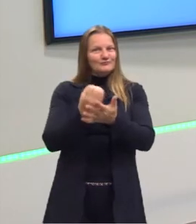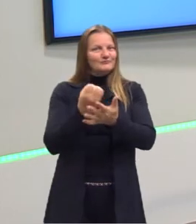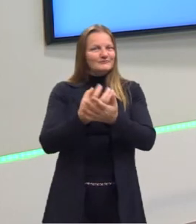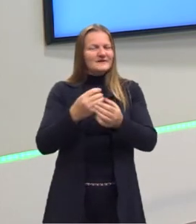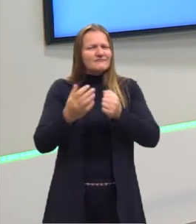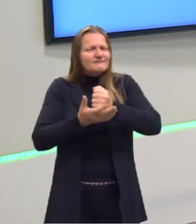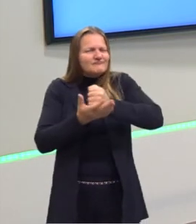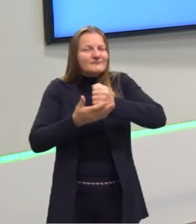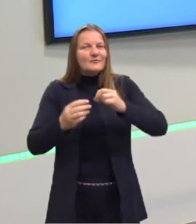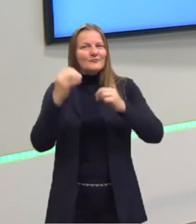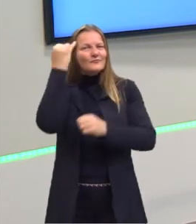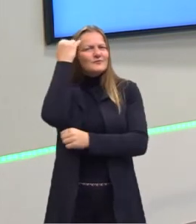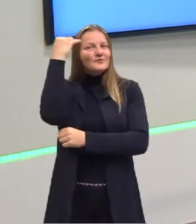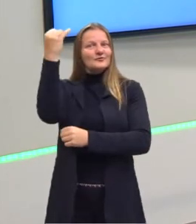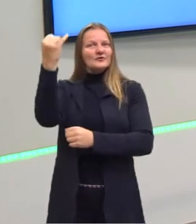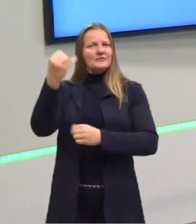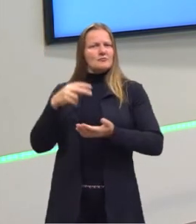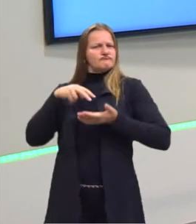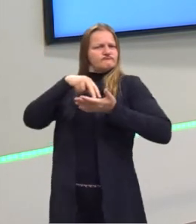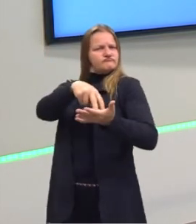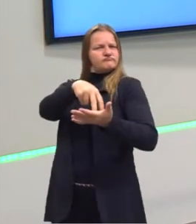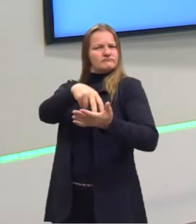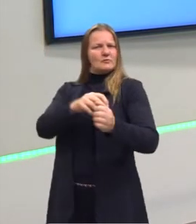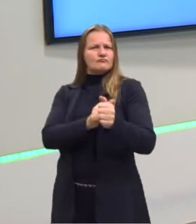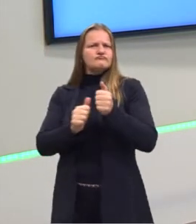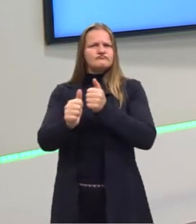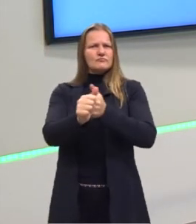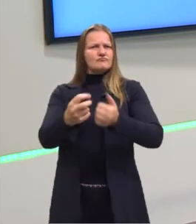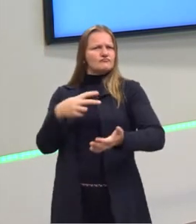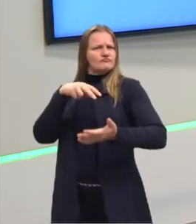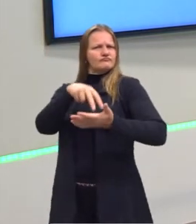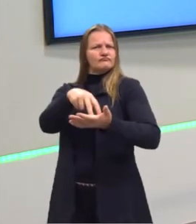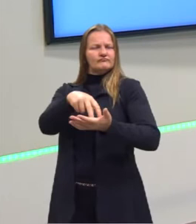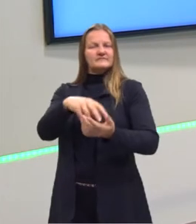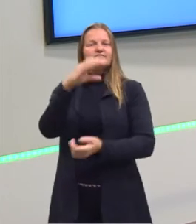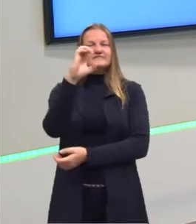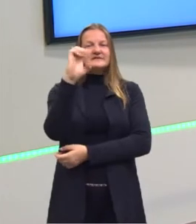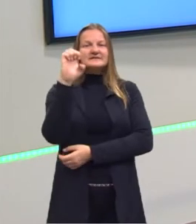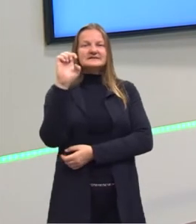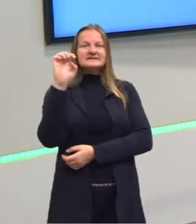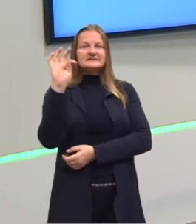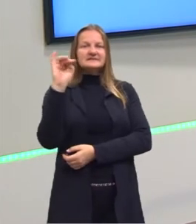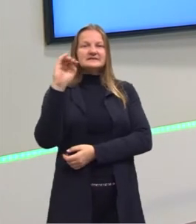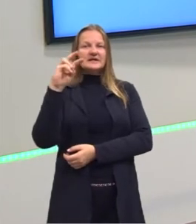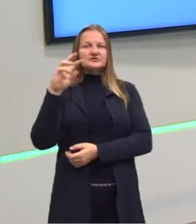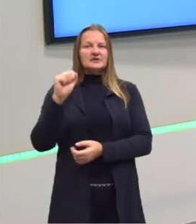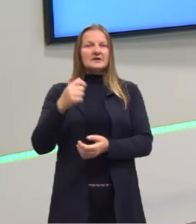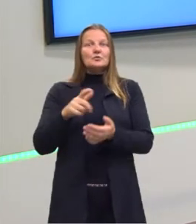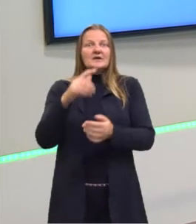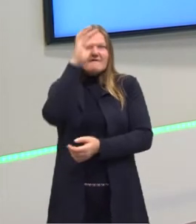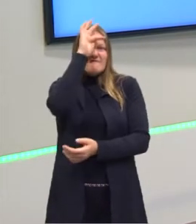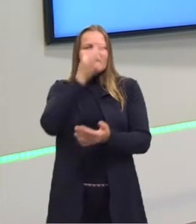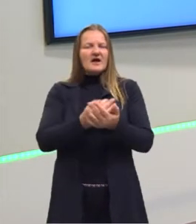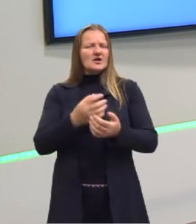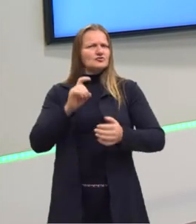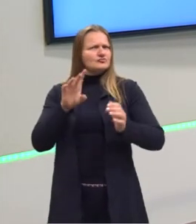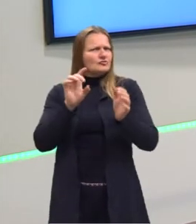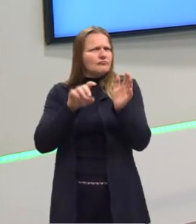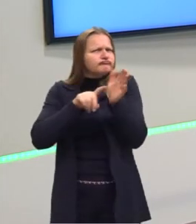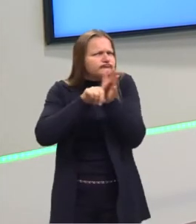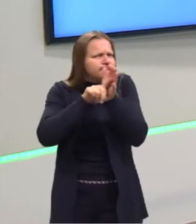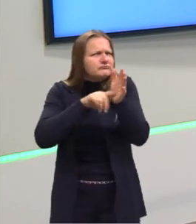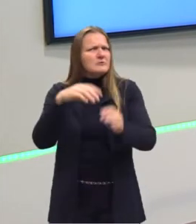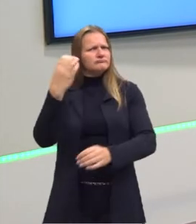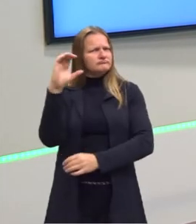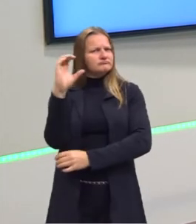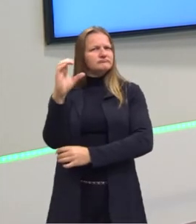na ideologia positivista, naquela questão cética, na questão de que não existe a fé, mas apenas a ciência. Lembrando